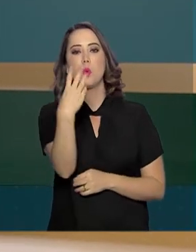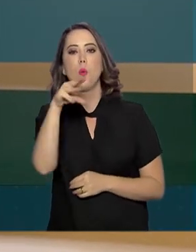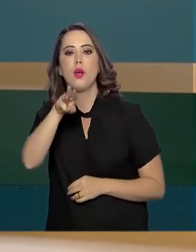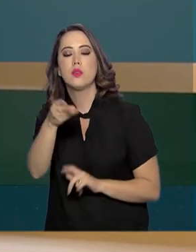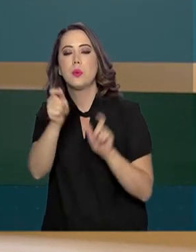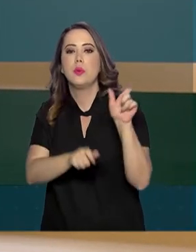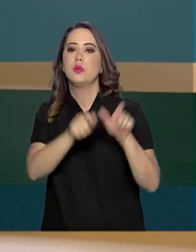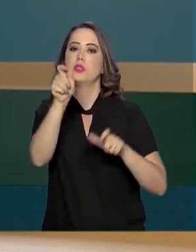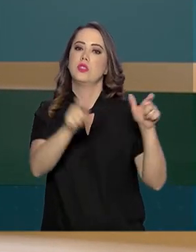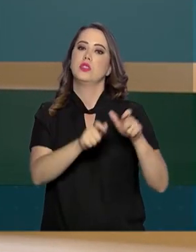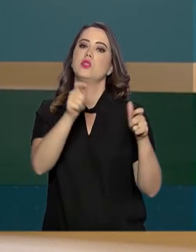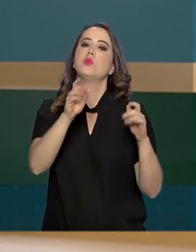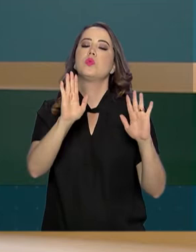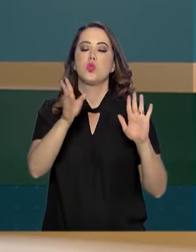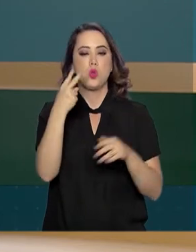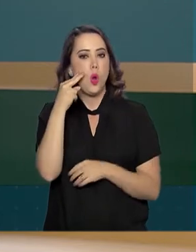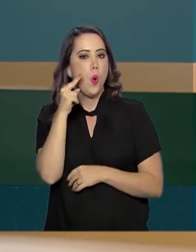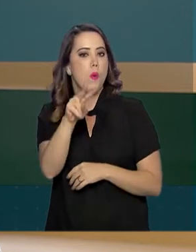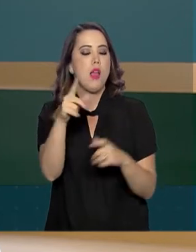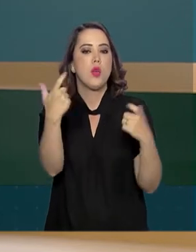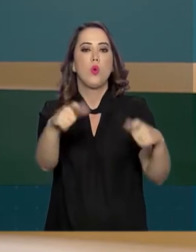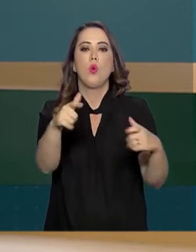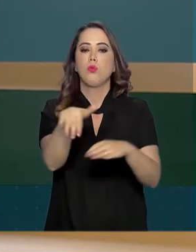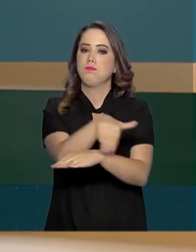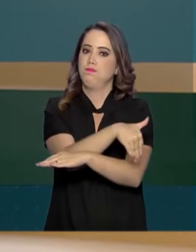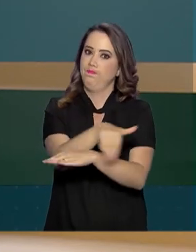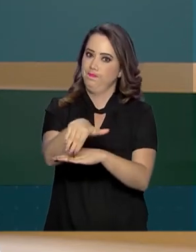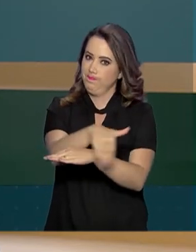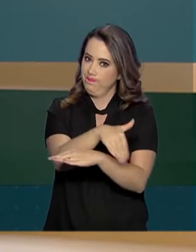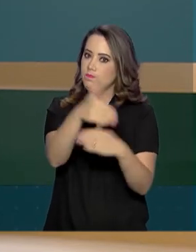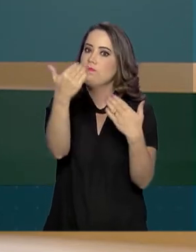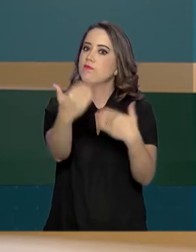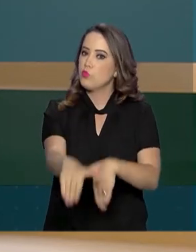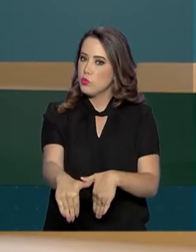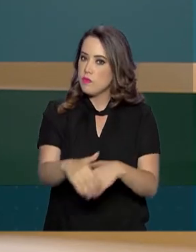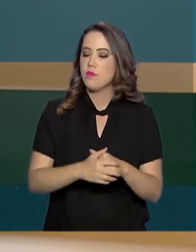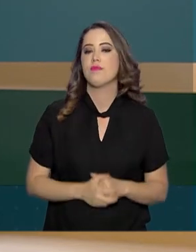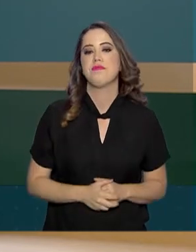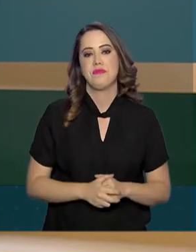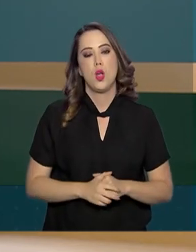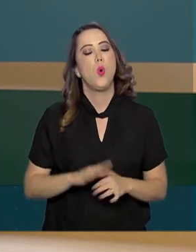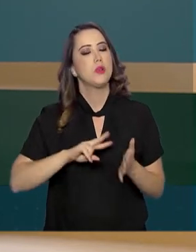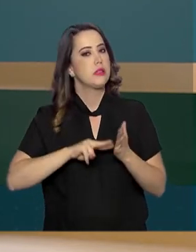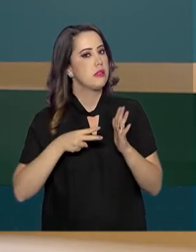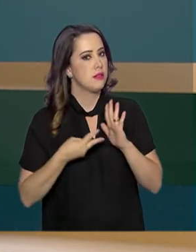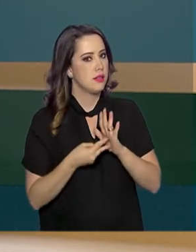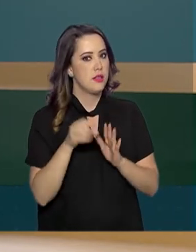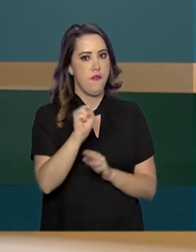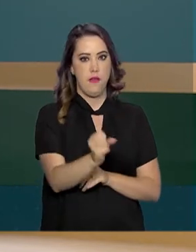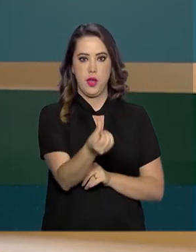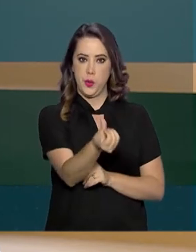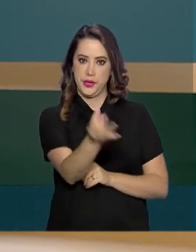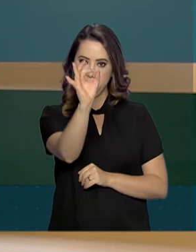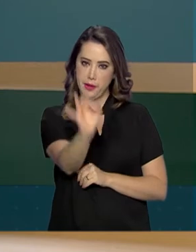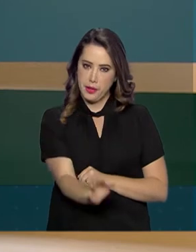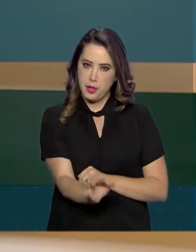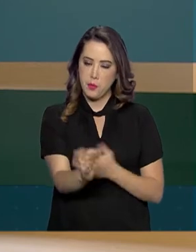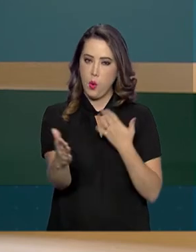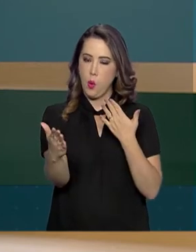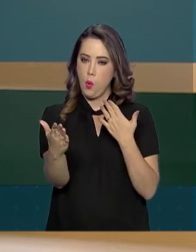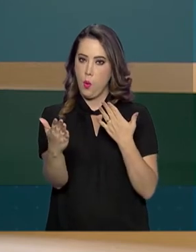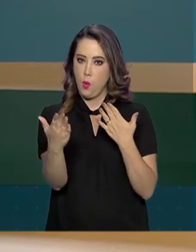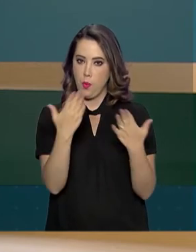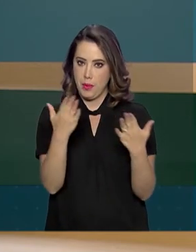participantes fizeram a consulta do local de prova. Esse número representa 86% dos inscritos na edição de